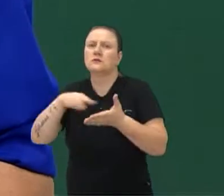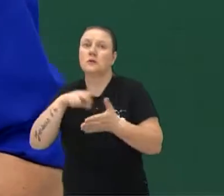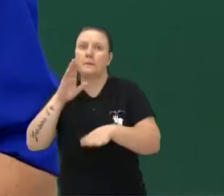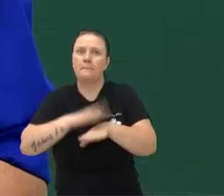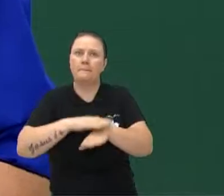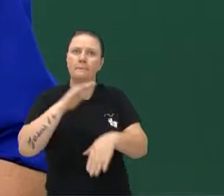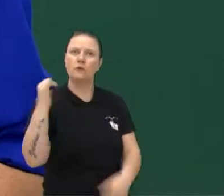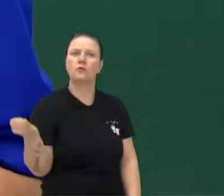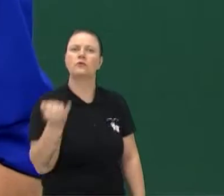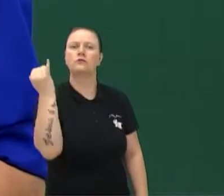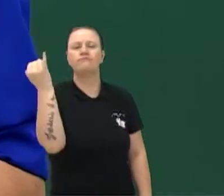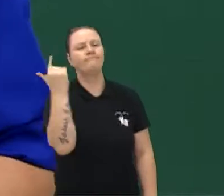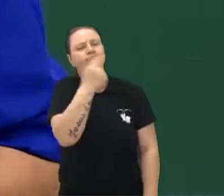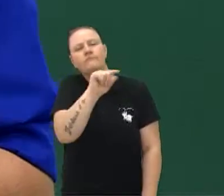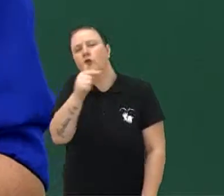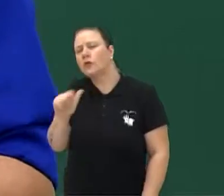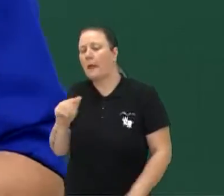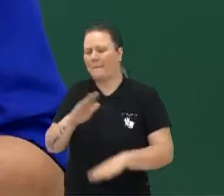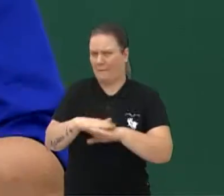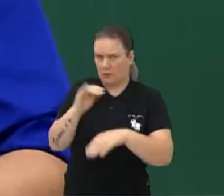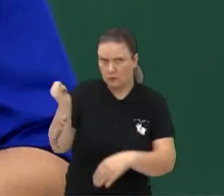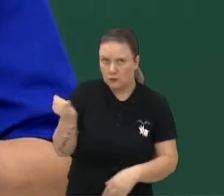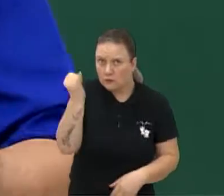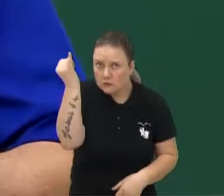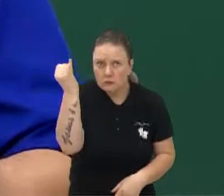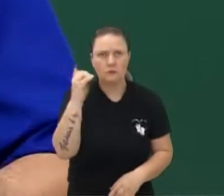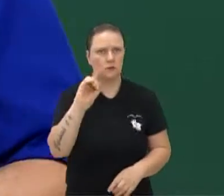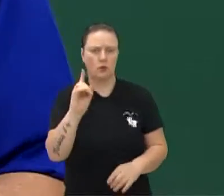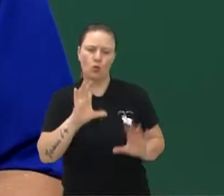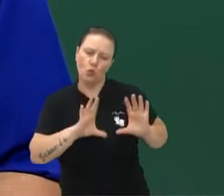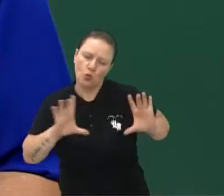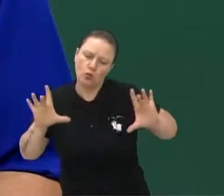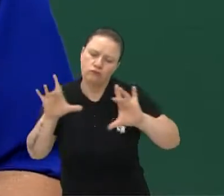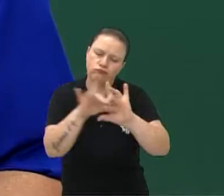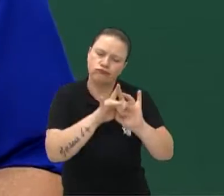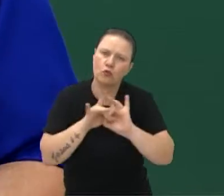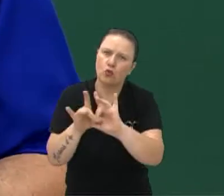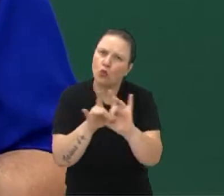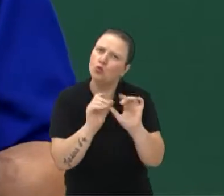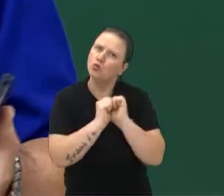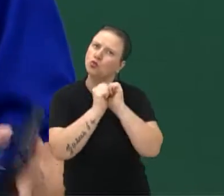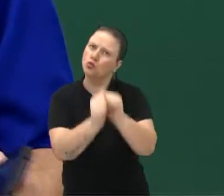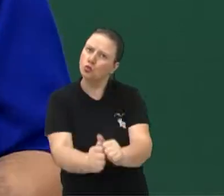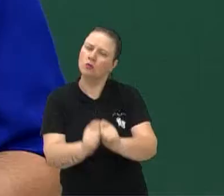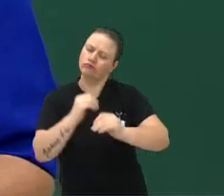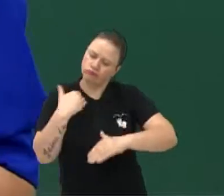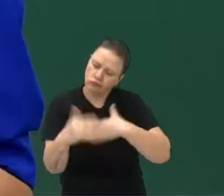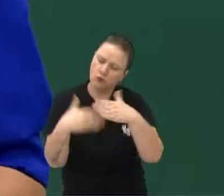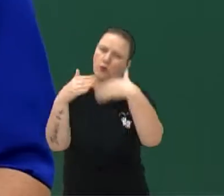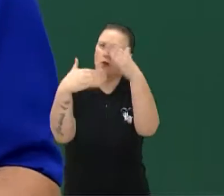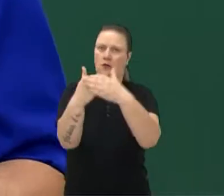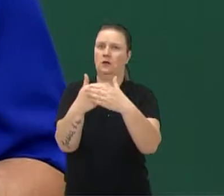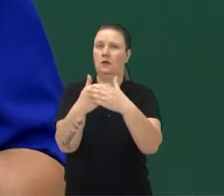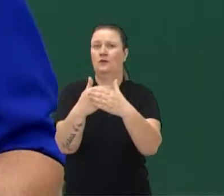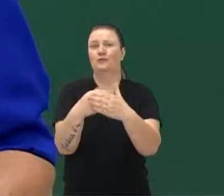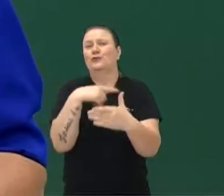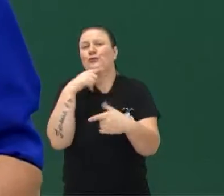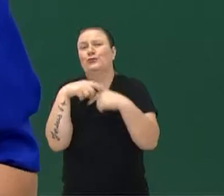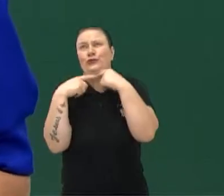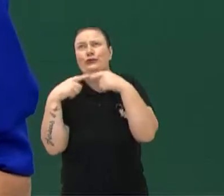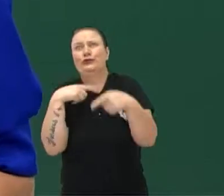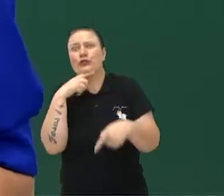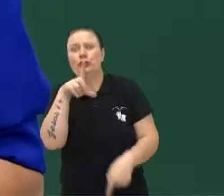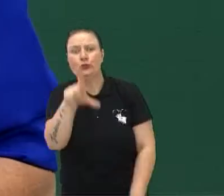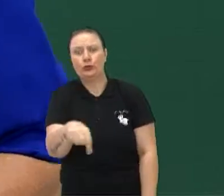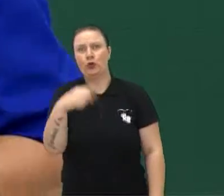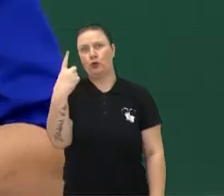Mas todas elas participam da construção dos ritmos. Então a gente não pode eleger um ritmo como